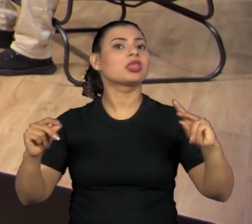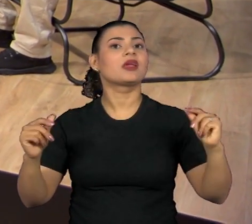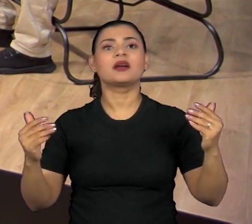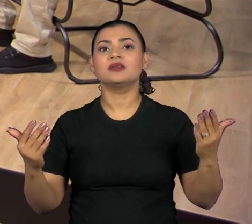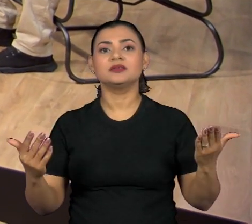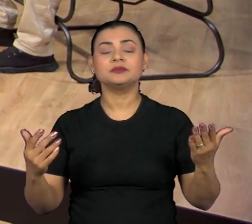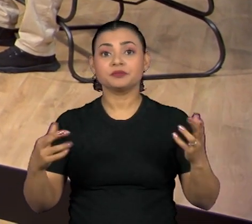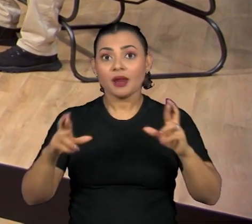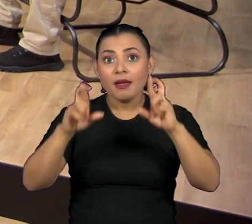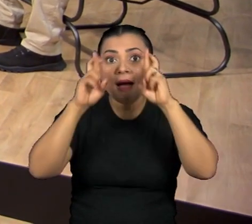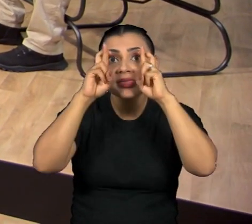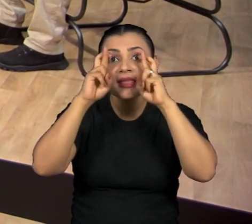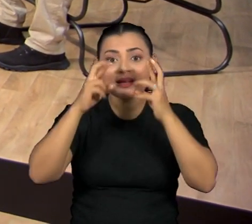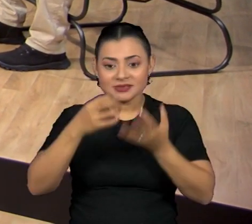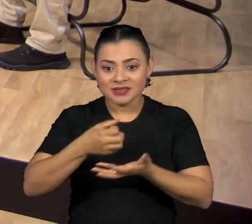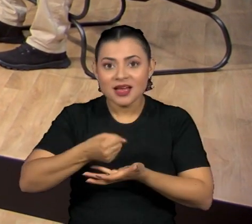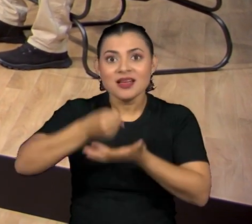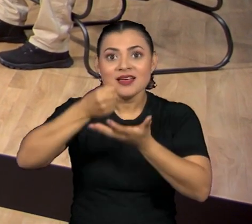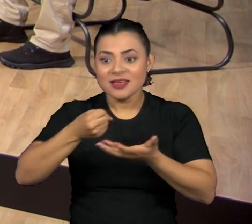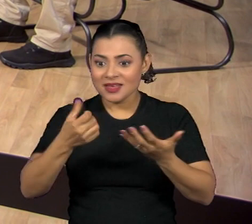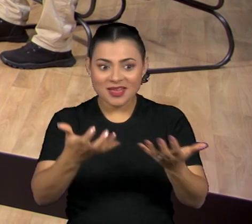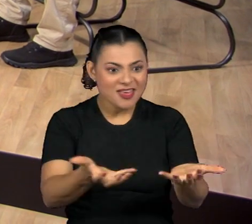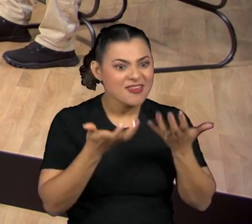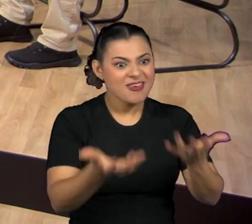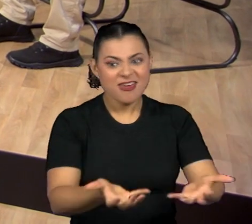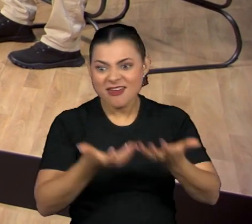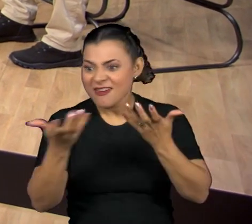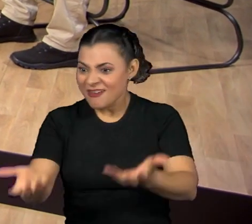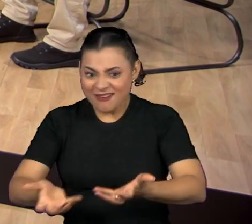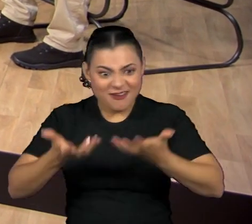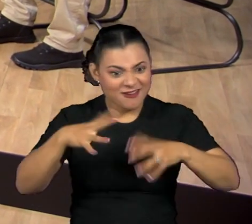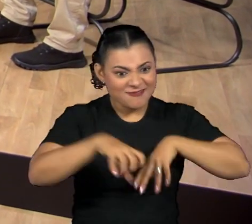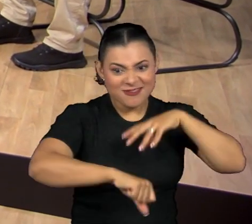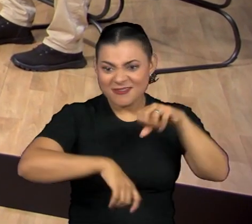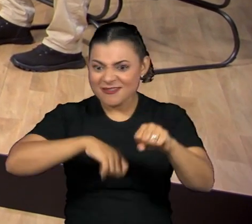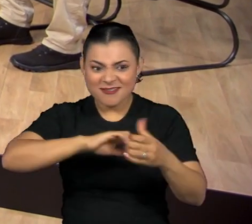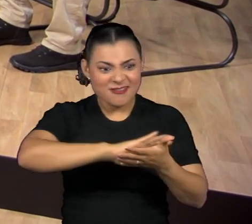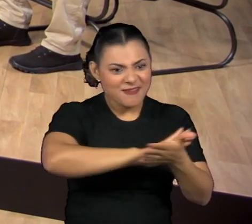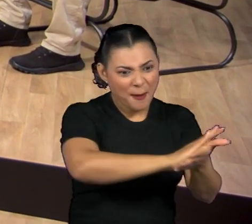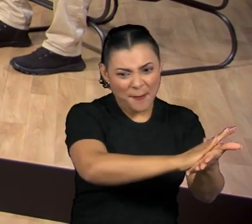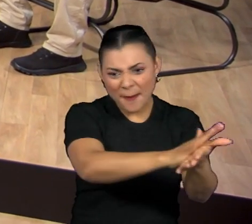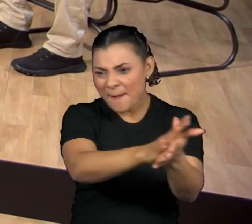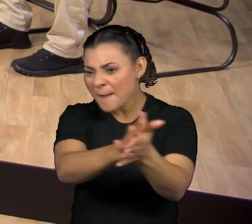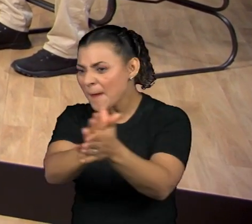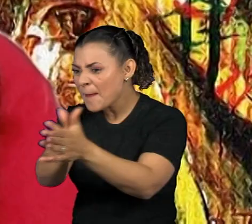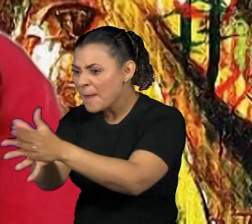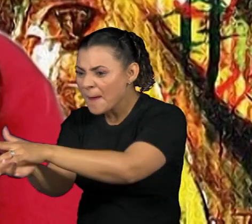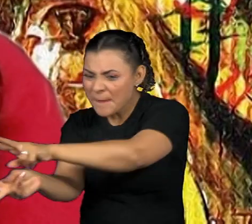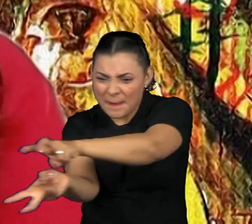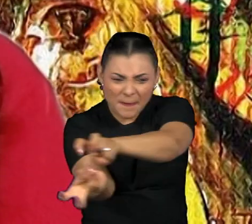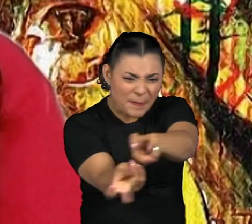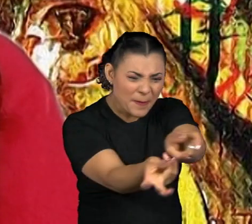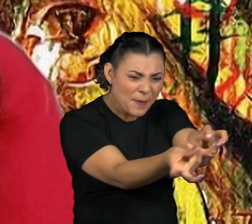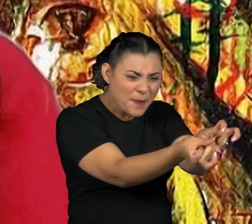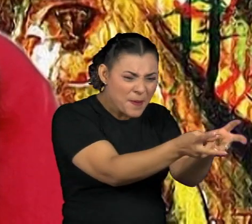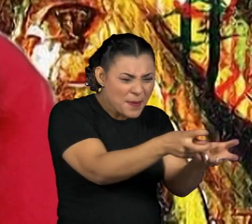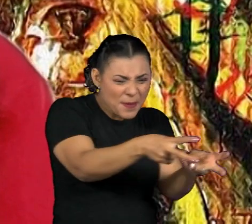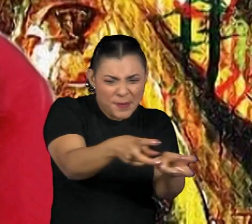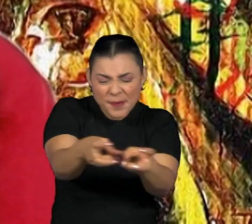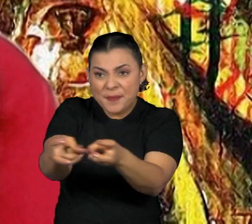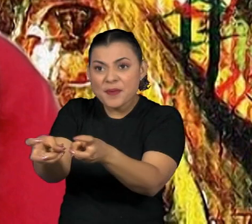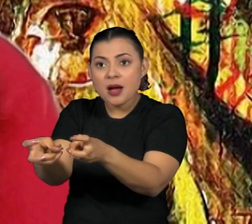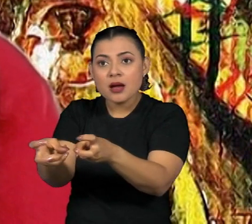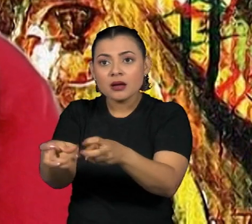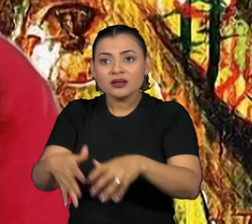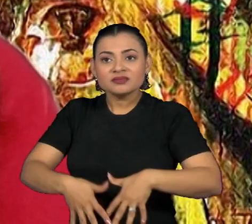ganância começa a tomar conta do pensamento humano e a destruição começa a acontecer. A ganância, o